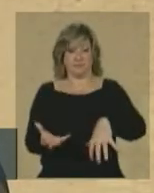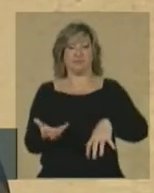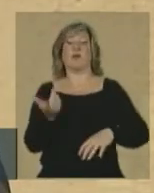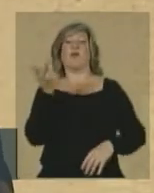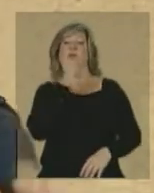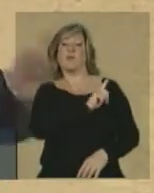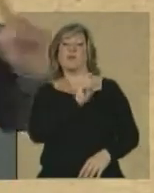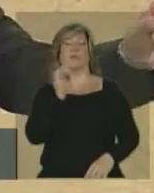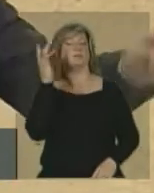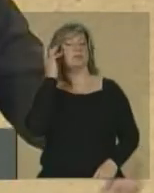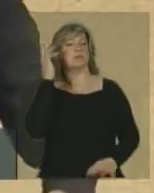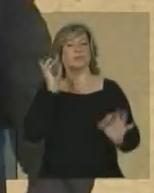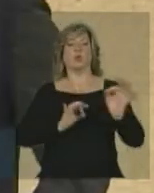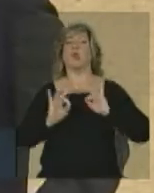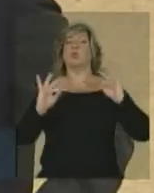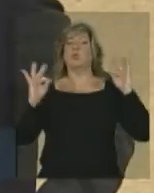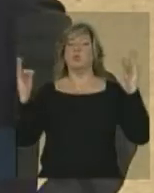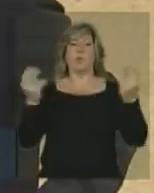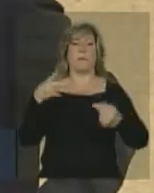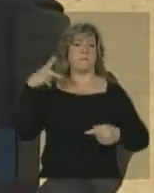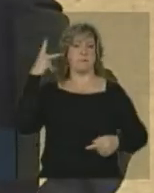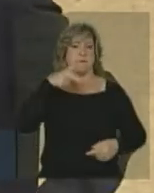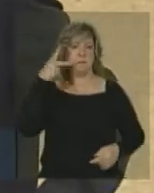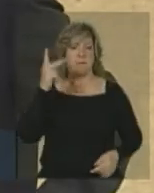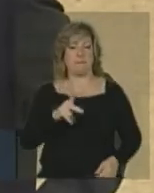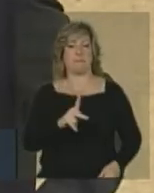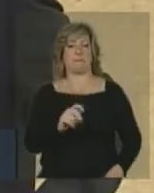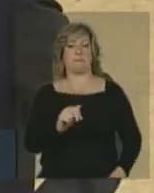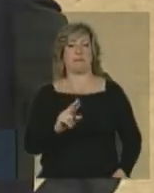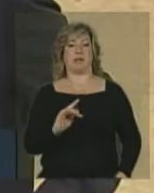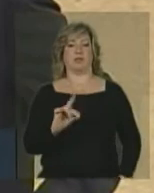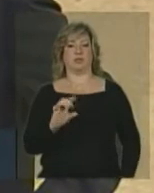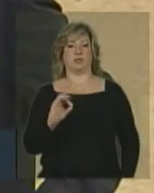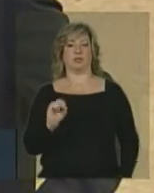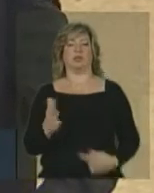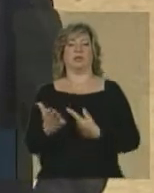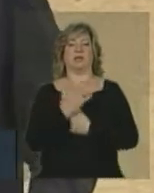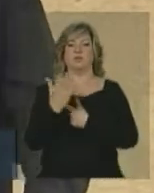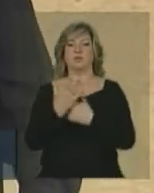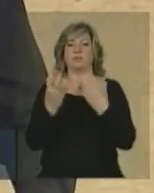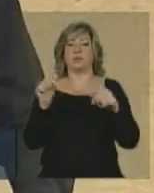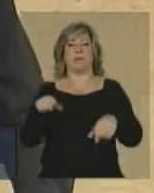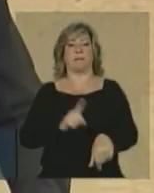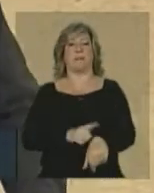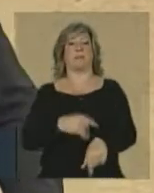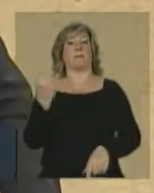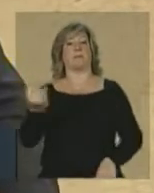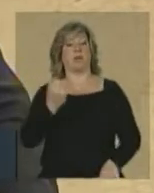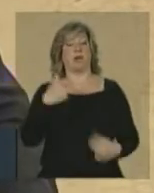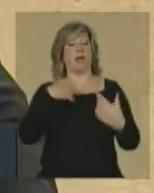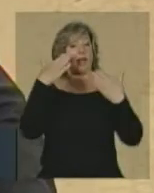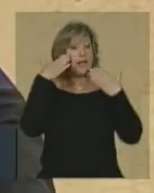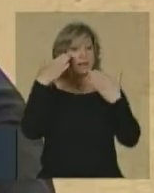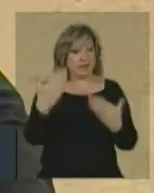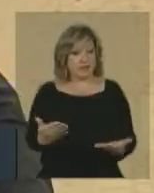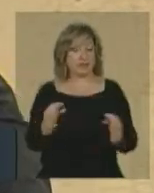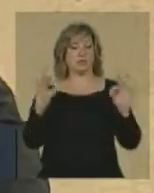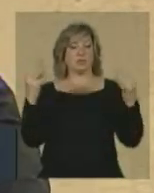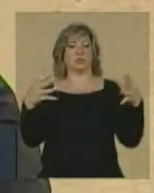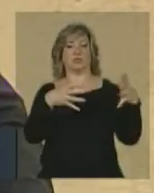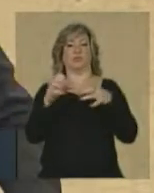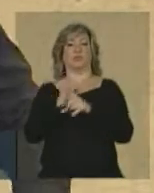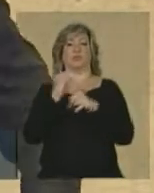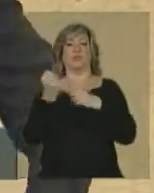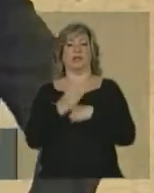maturidade, a todos os partidos políticos que estiveram apoiando esse momento importante. Agradeço às entidades da sociedade